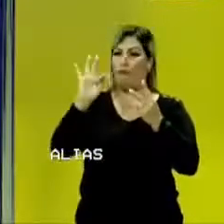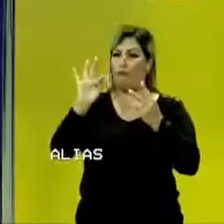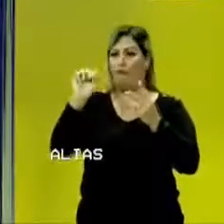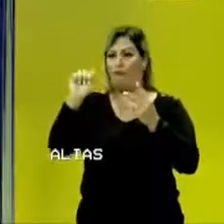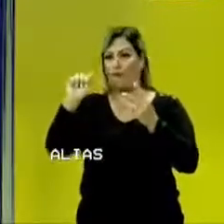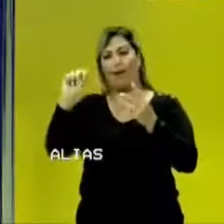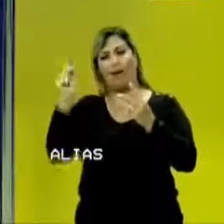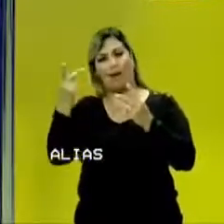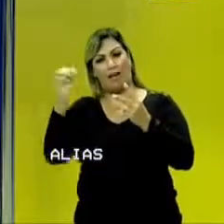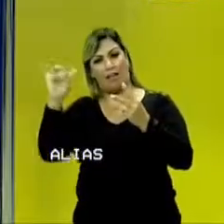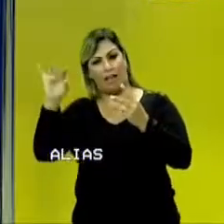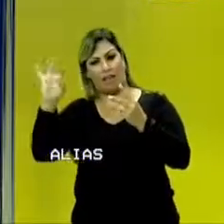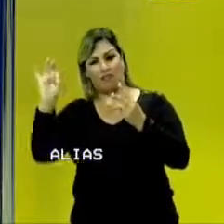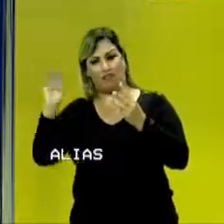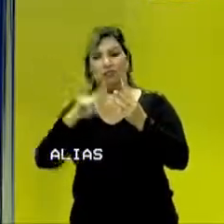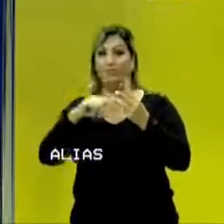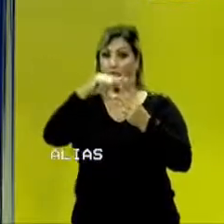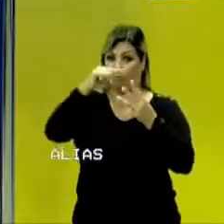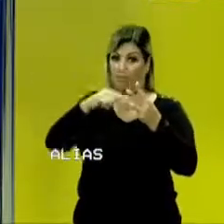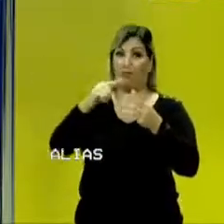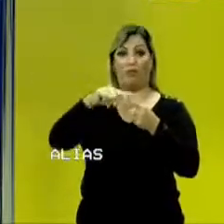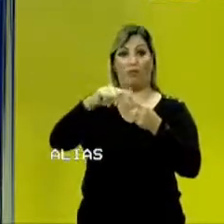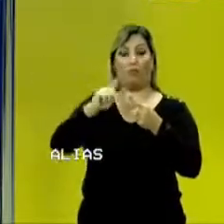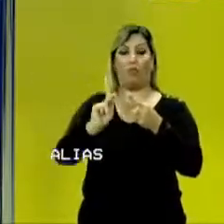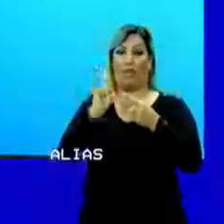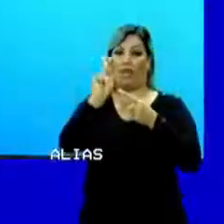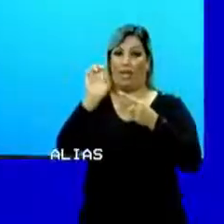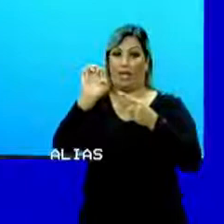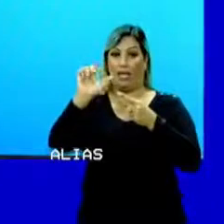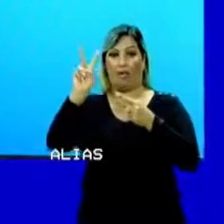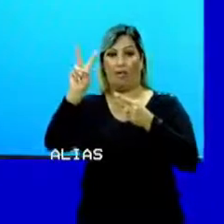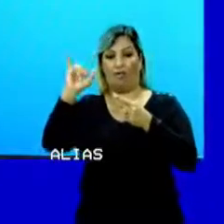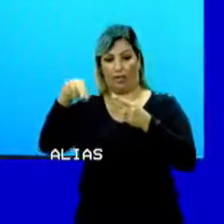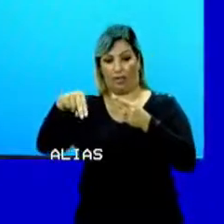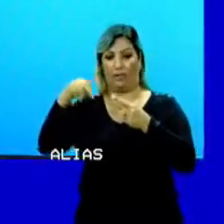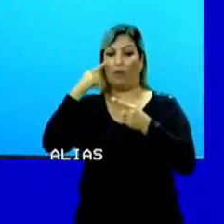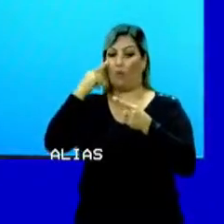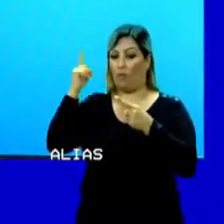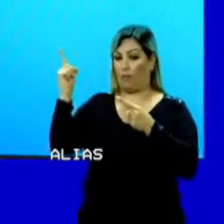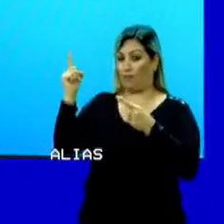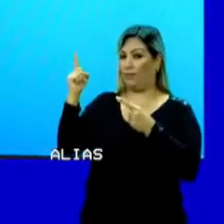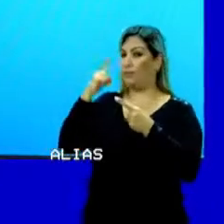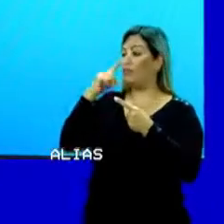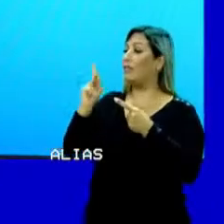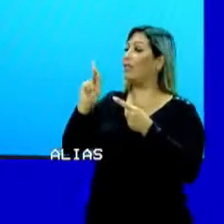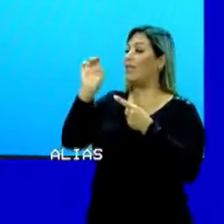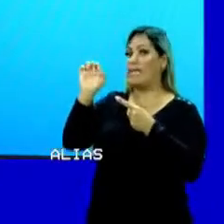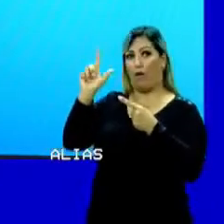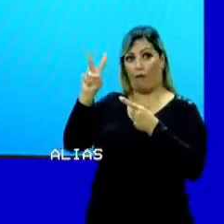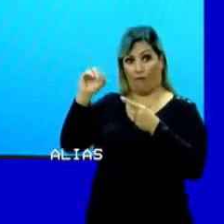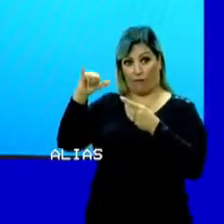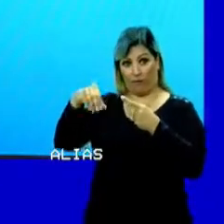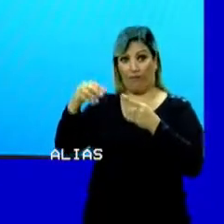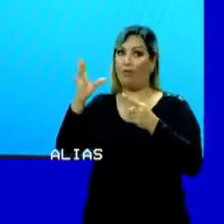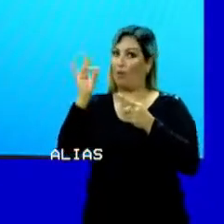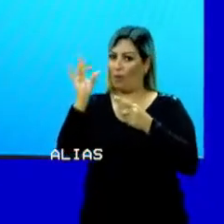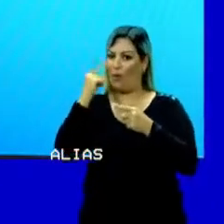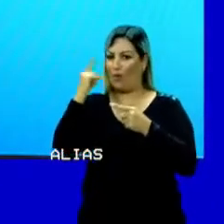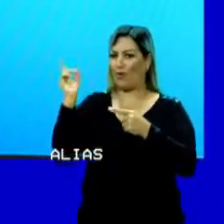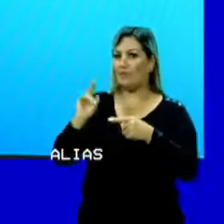nós focamos na temperatura absoluta, que é a temperatura Kelvin. Coloquei para você uma cola aqui, que sempre que